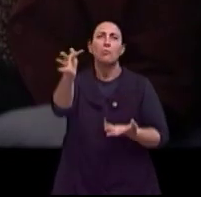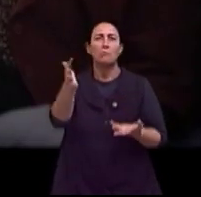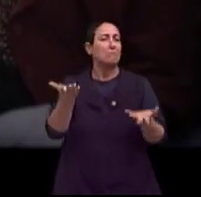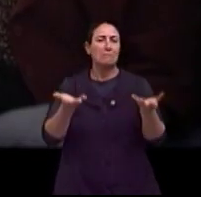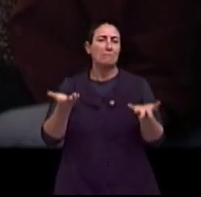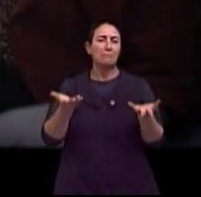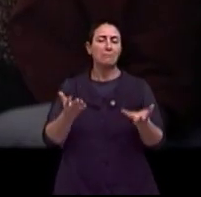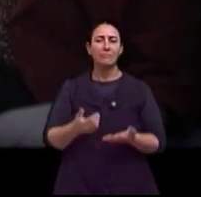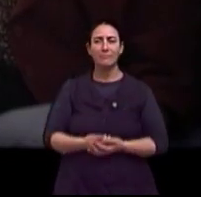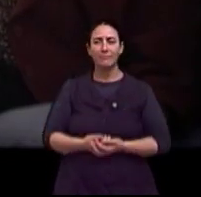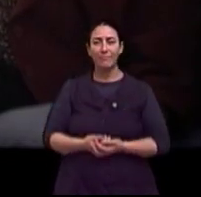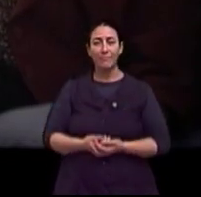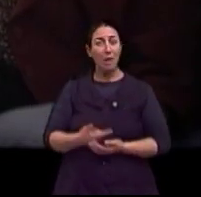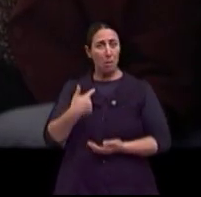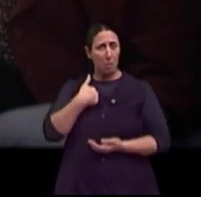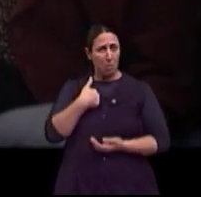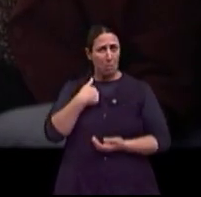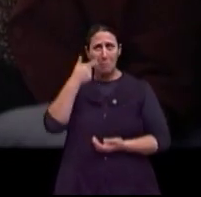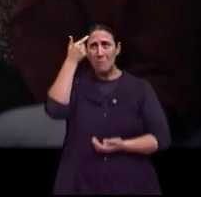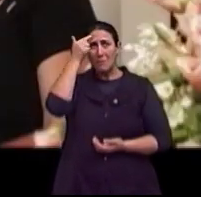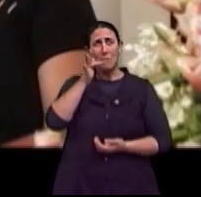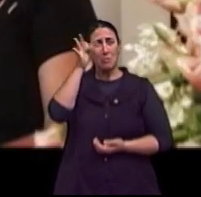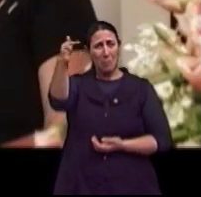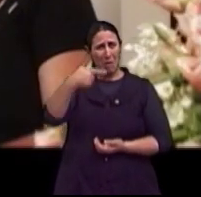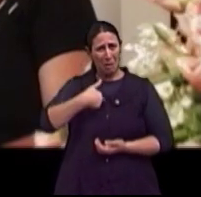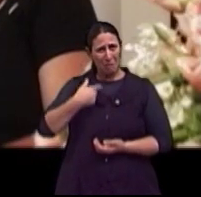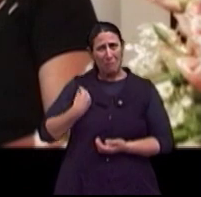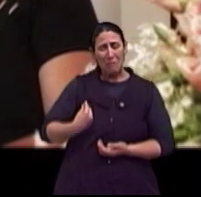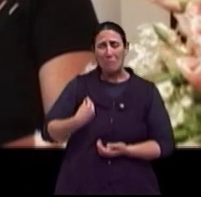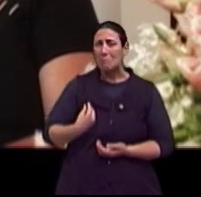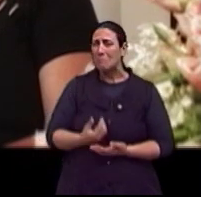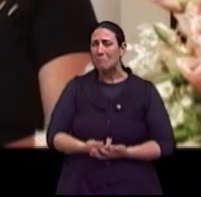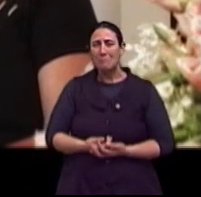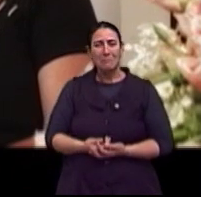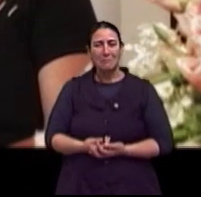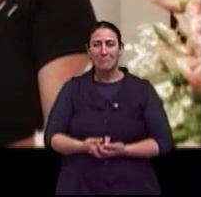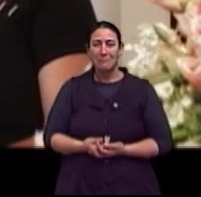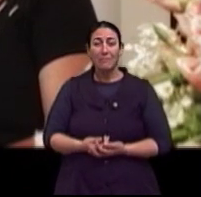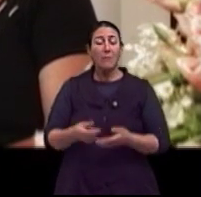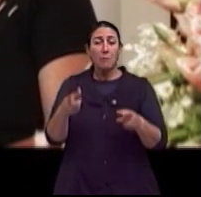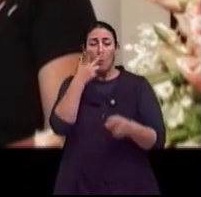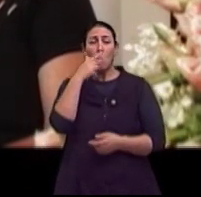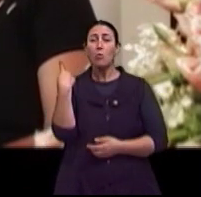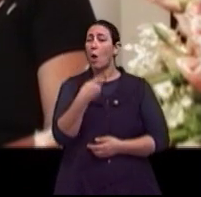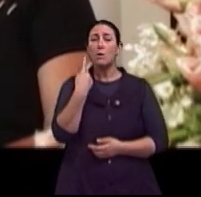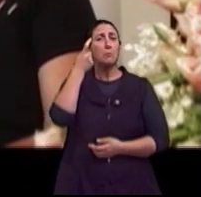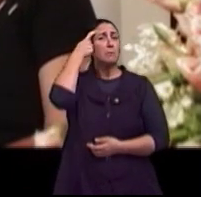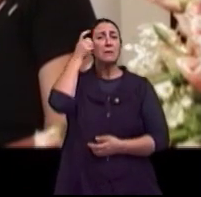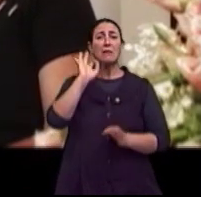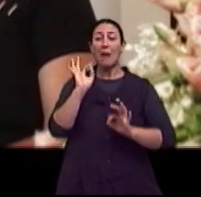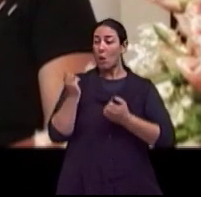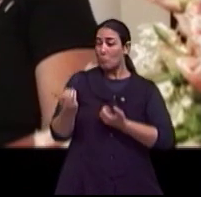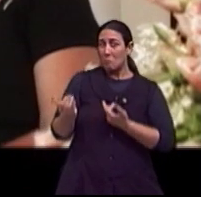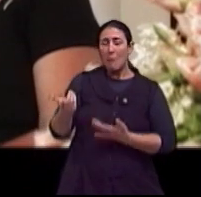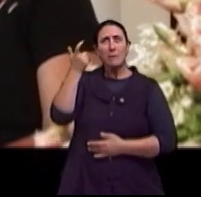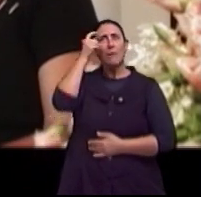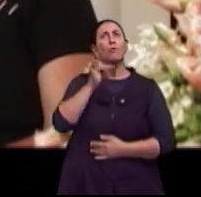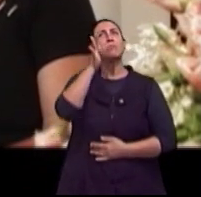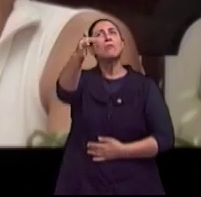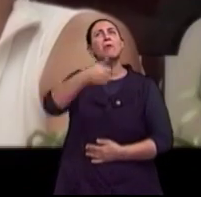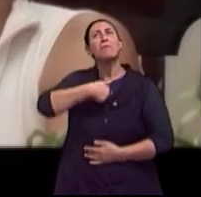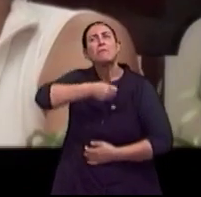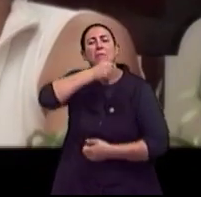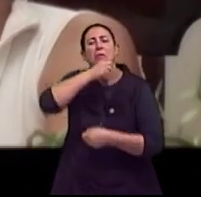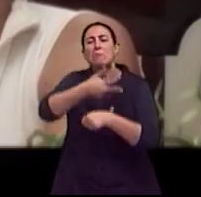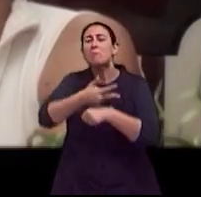nem pensava estar viva com essa idade. Mas nem a gente não pensa na velhice quando é nova. Não pensa, vai de